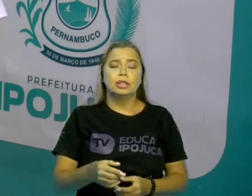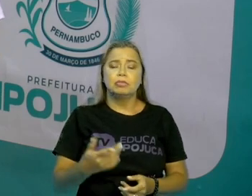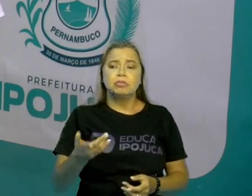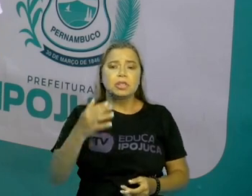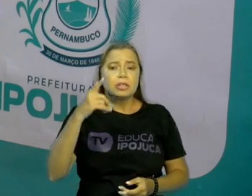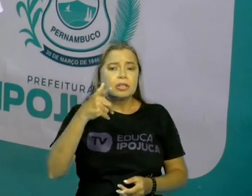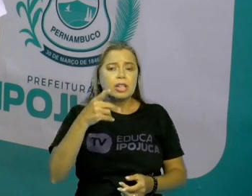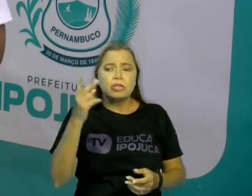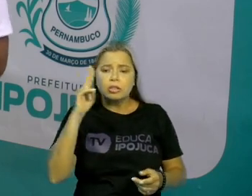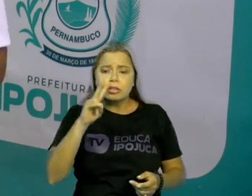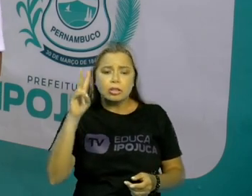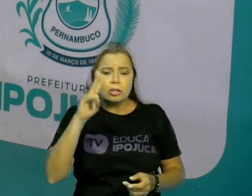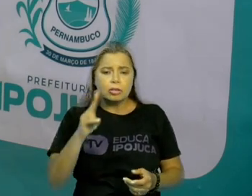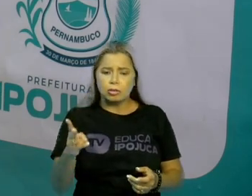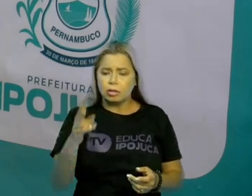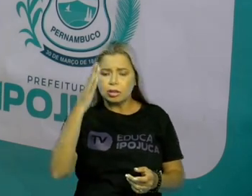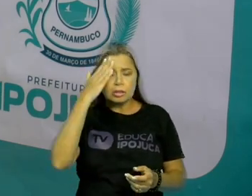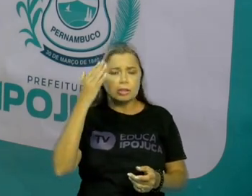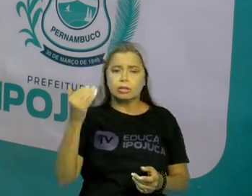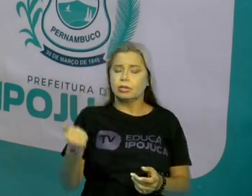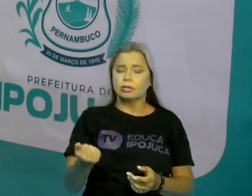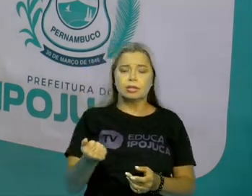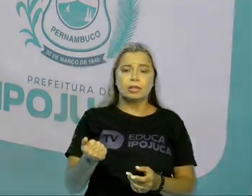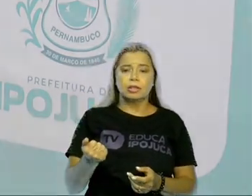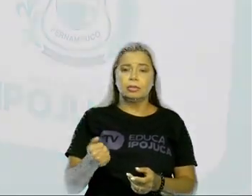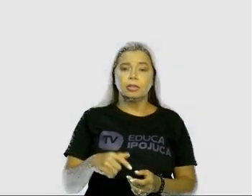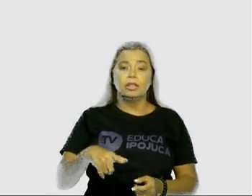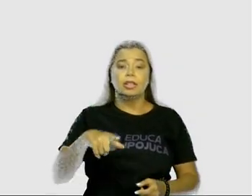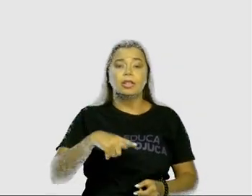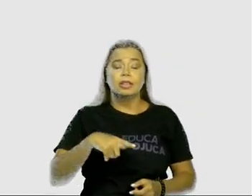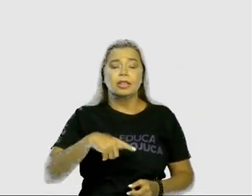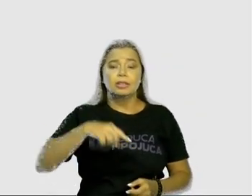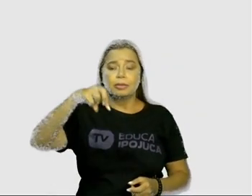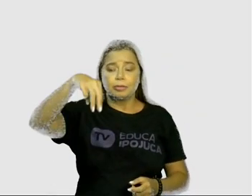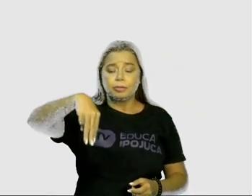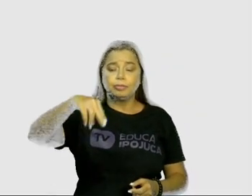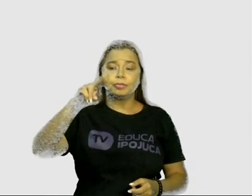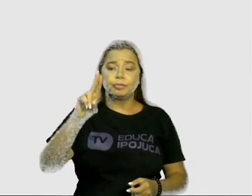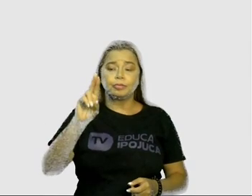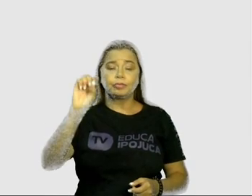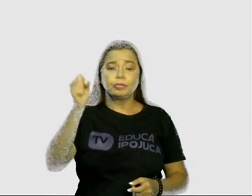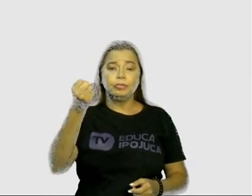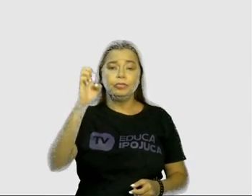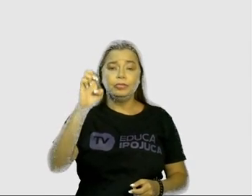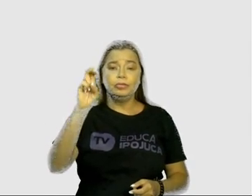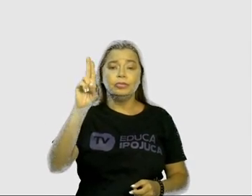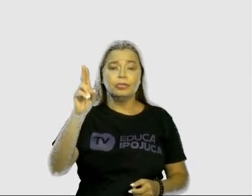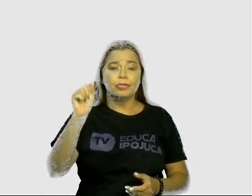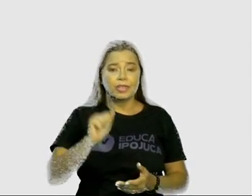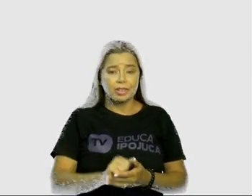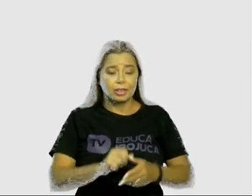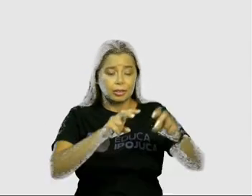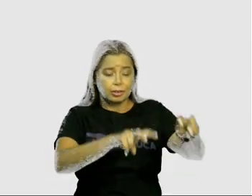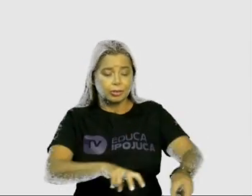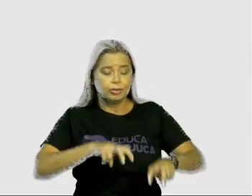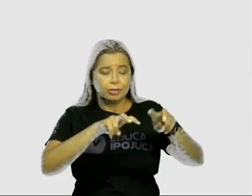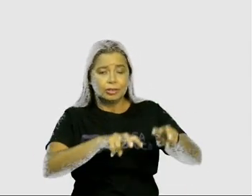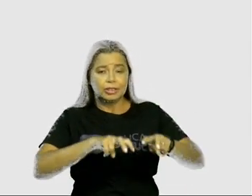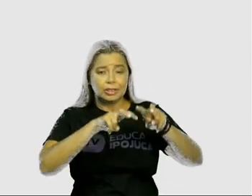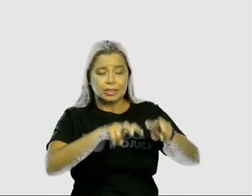vezes a gente não se detém a conhecer. Que é o museu aqui do Casarão do Engenho Gaipió. Olha que lindo!